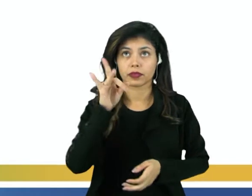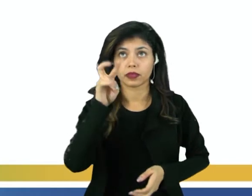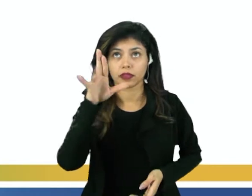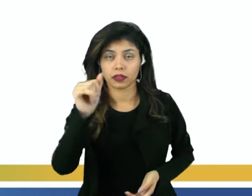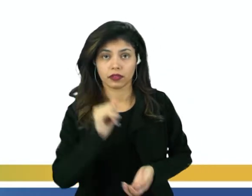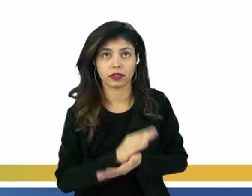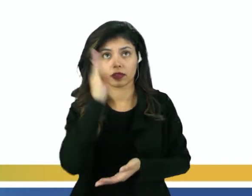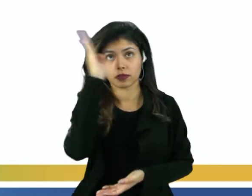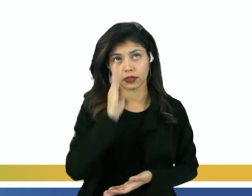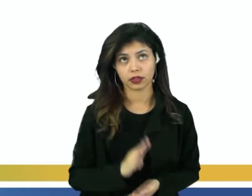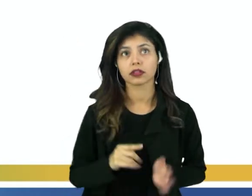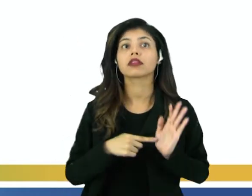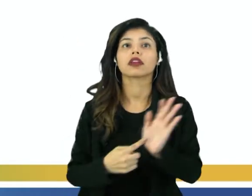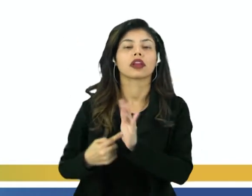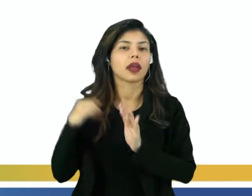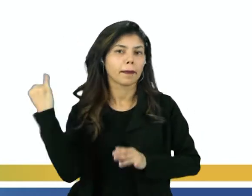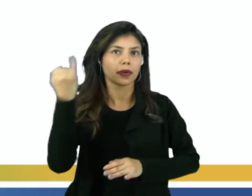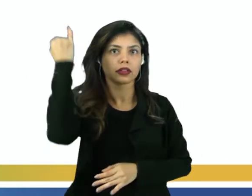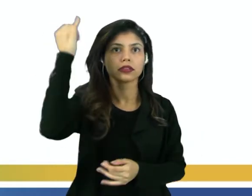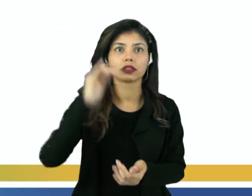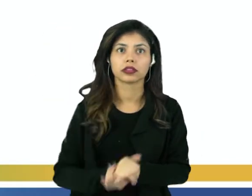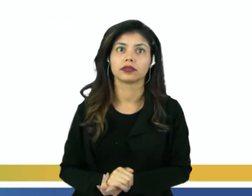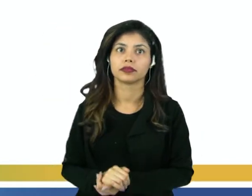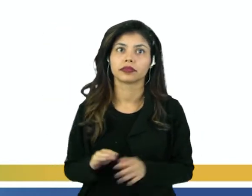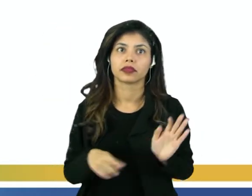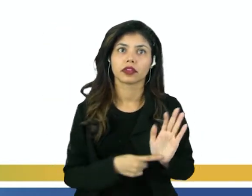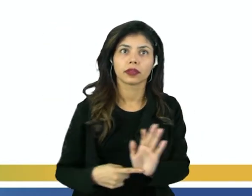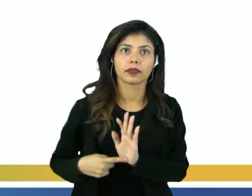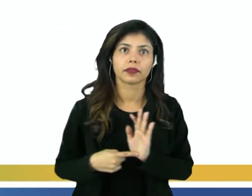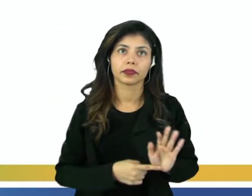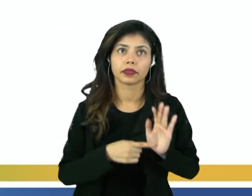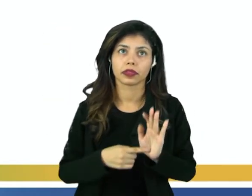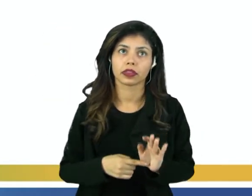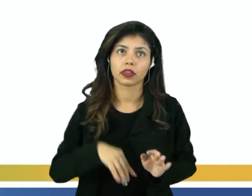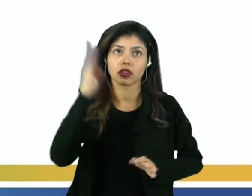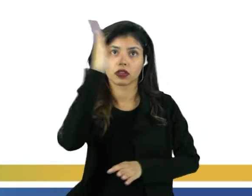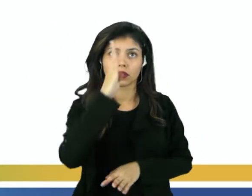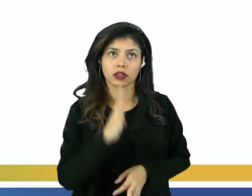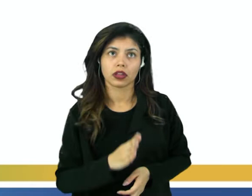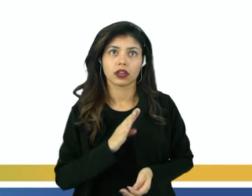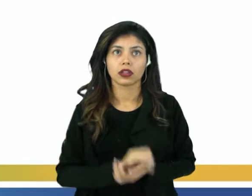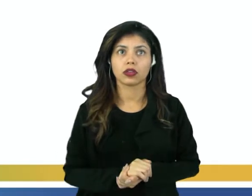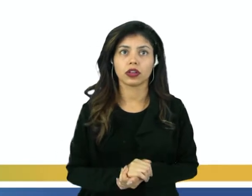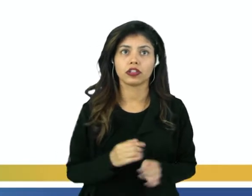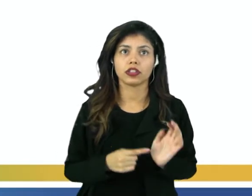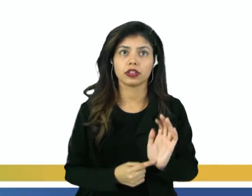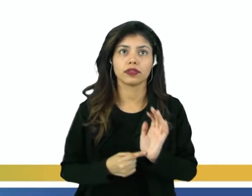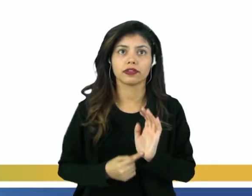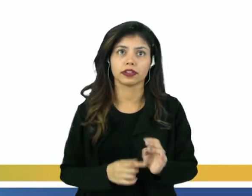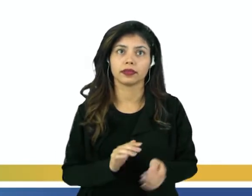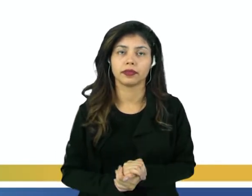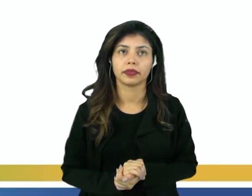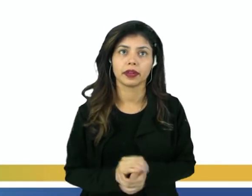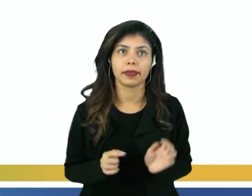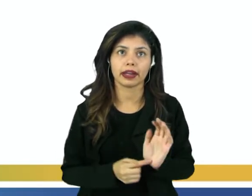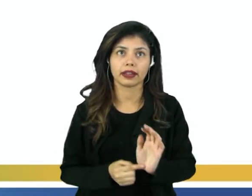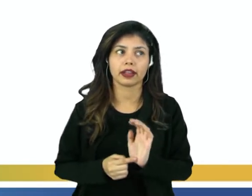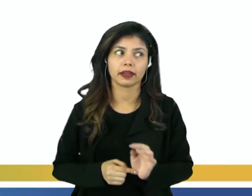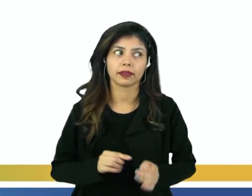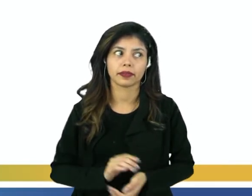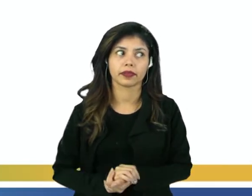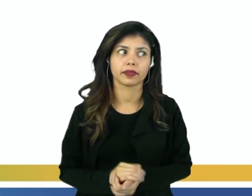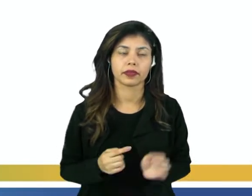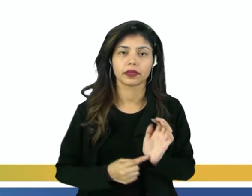que não falar sobre as principais bacias hidrográficas do Brasil? Então, eu queria identificar, primeiramente, a